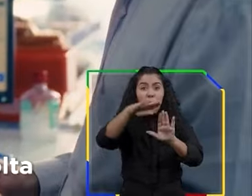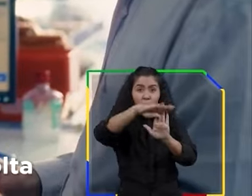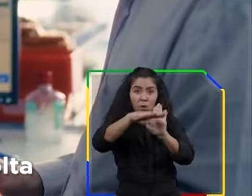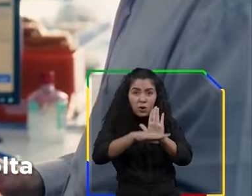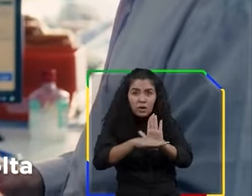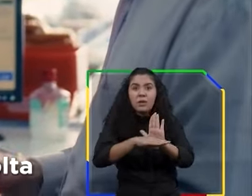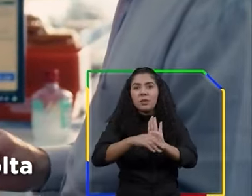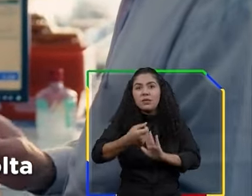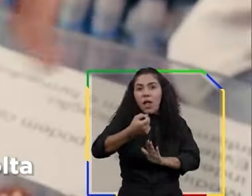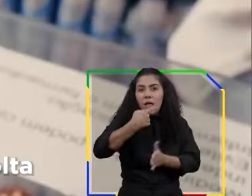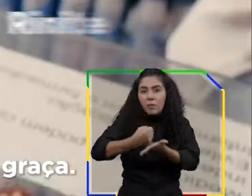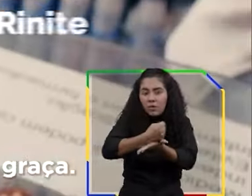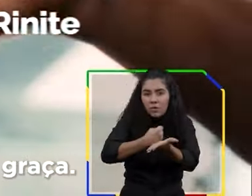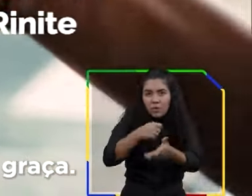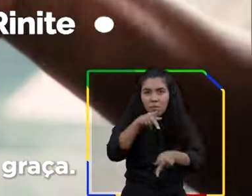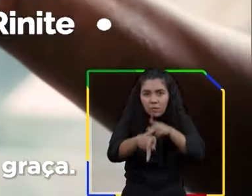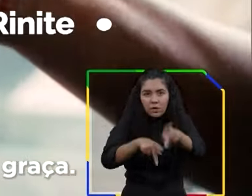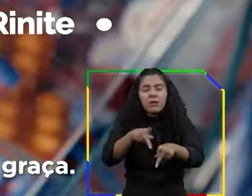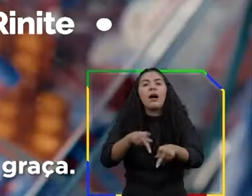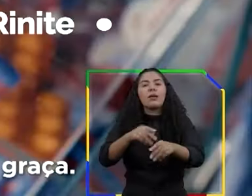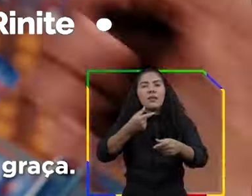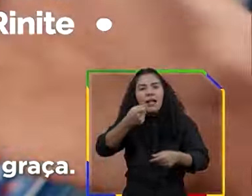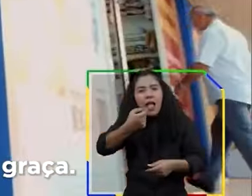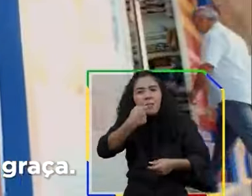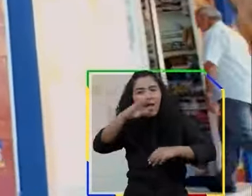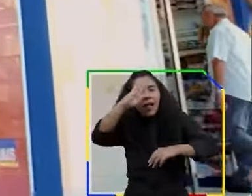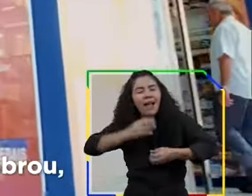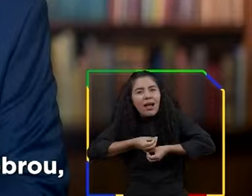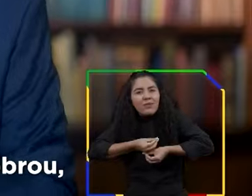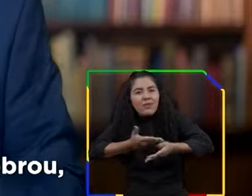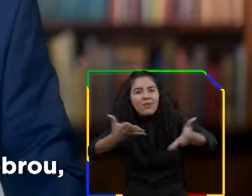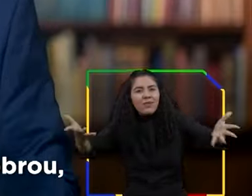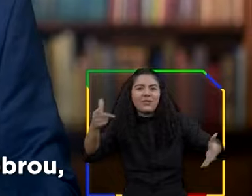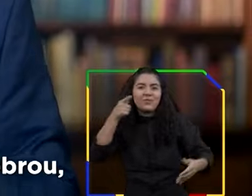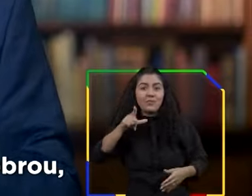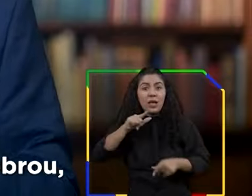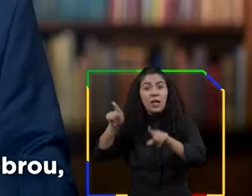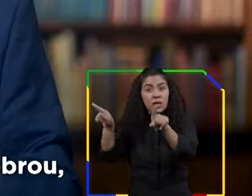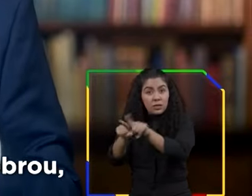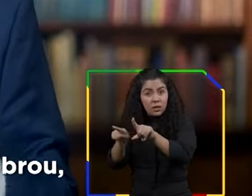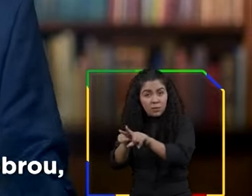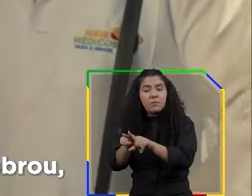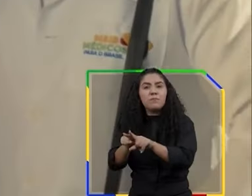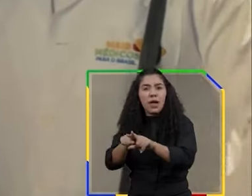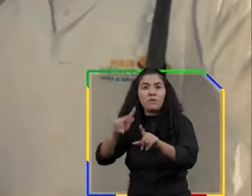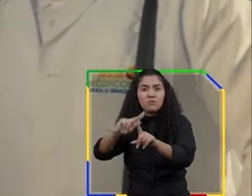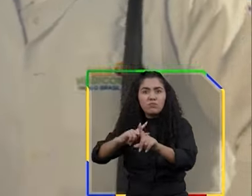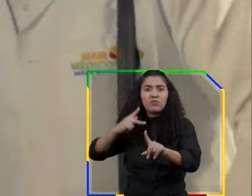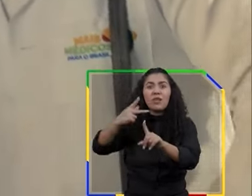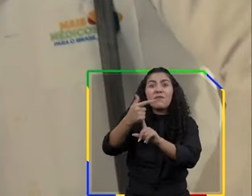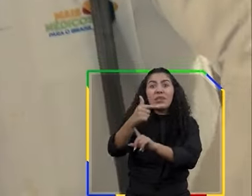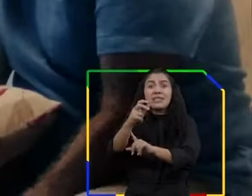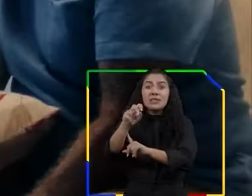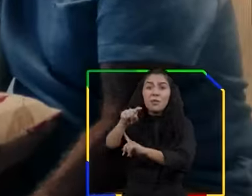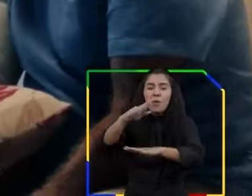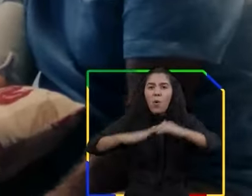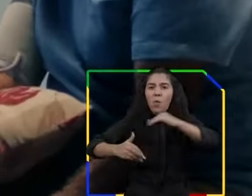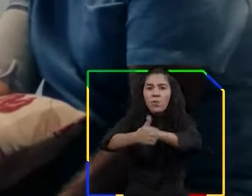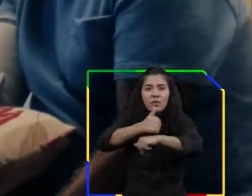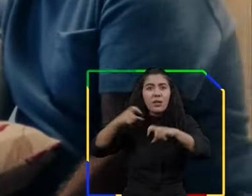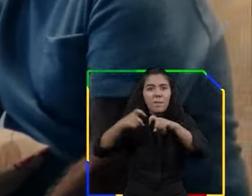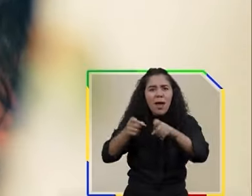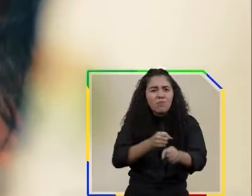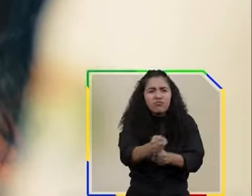farmácia popular está de volta e agora com novos remédios de graça. O Mais Médicos praticamente dobrou com 25 mil médicos